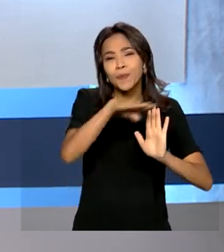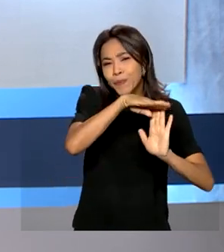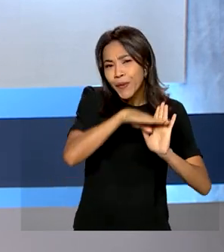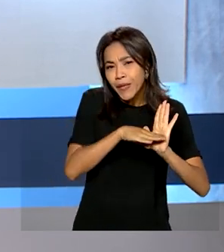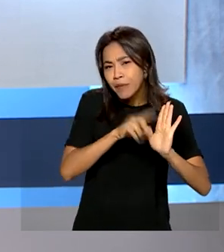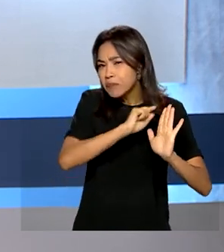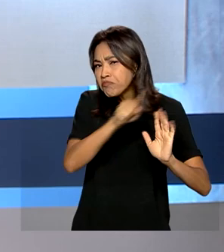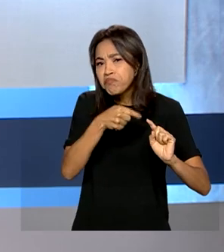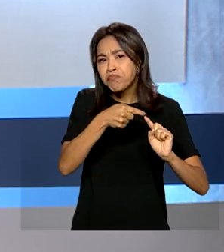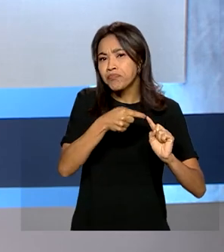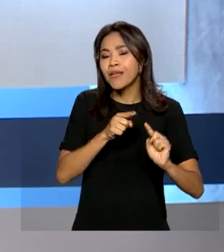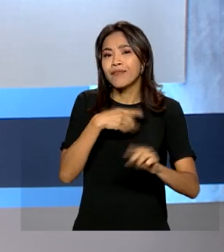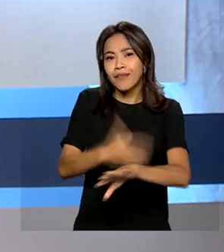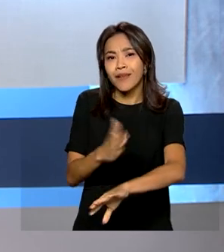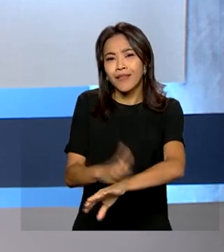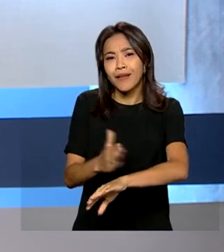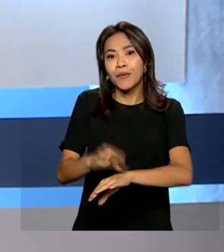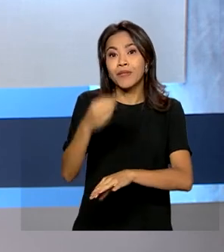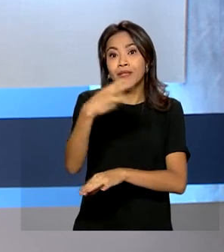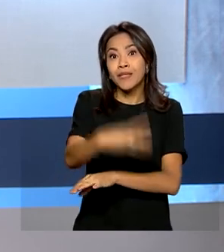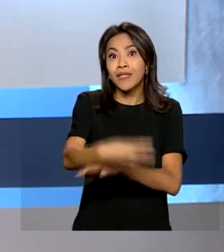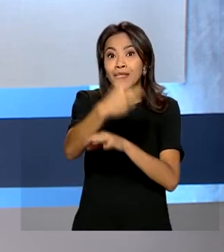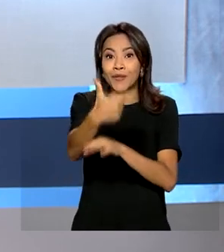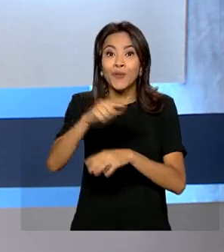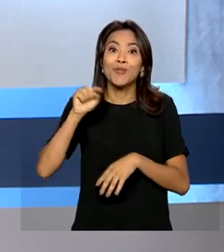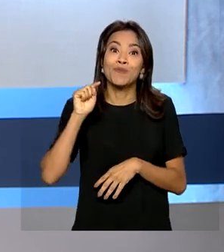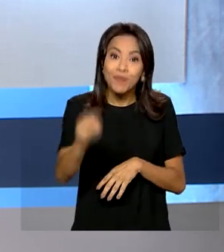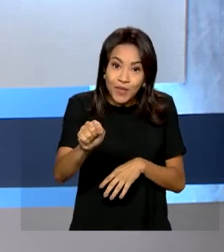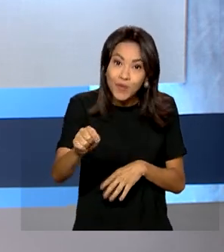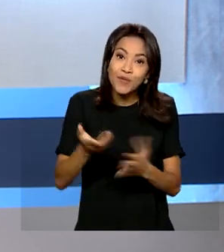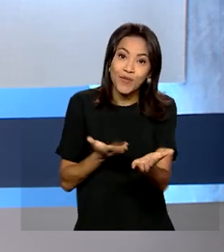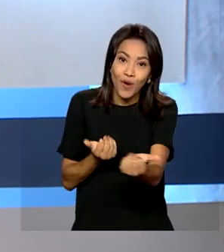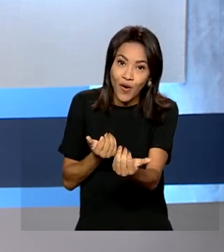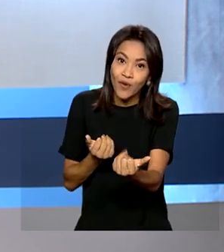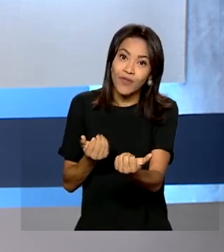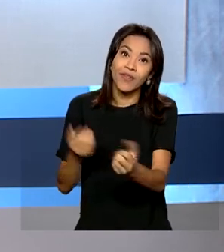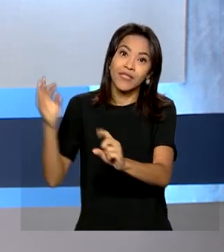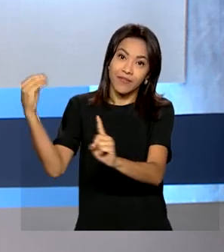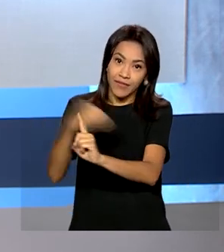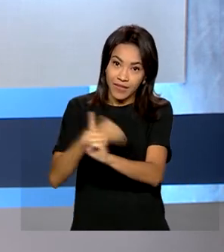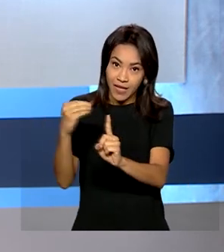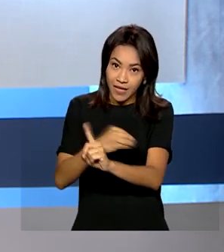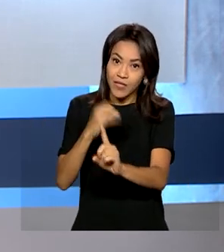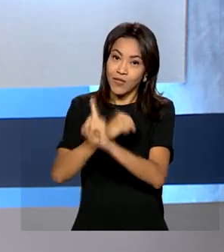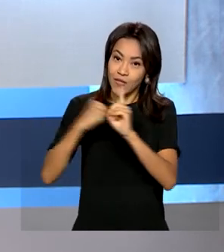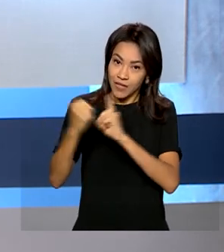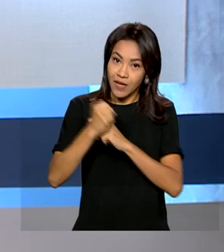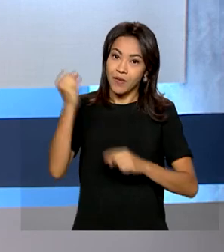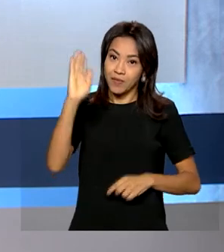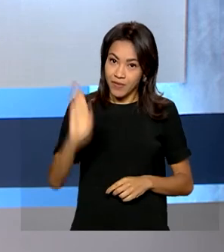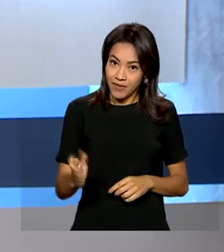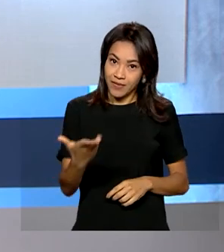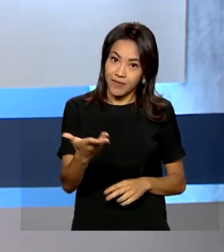capacitou 32 mil jovens em situação de vulnerabilidade social no país.